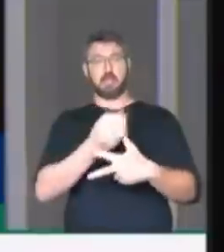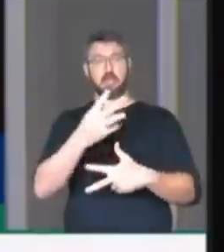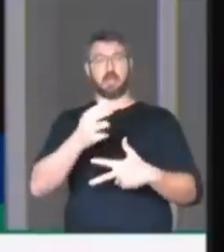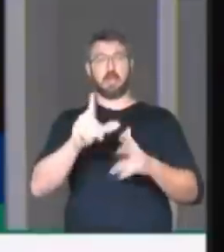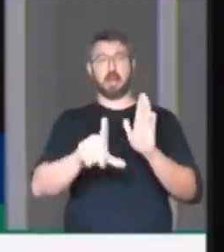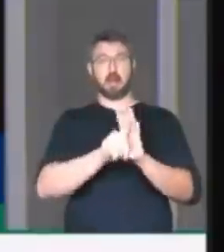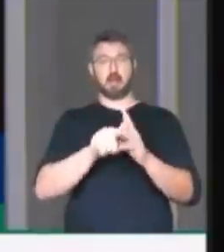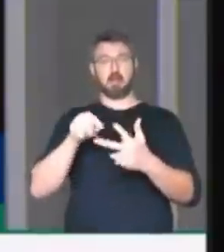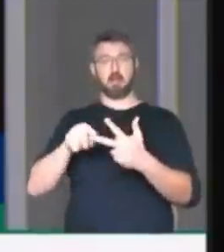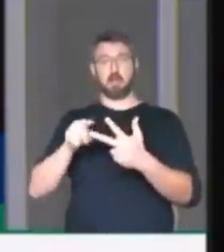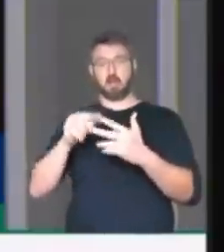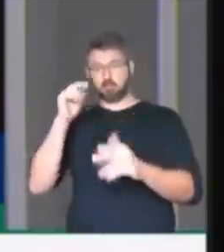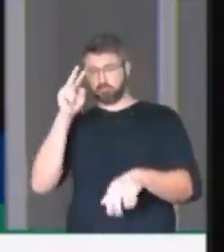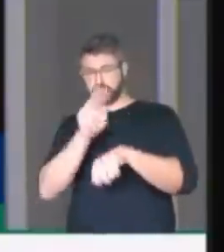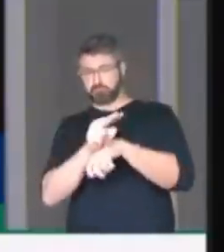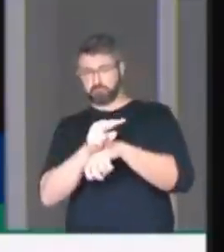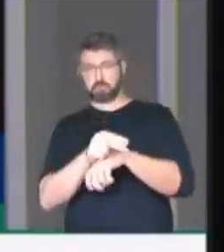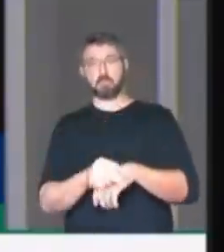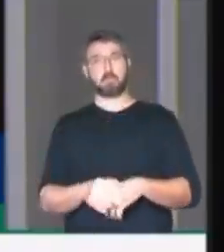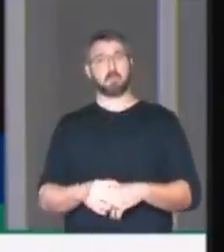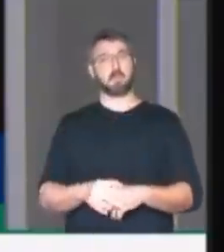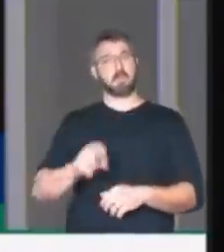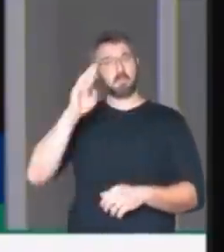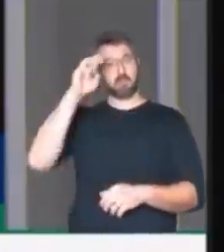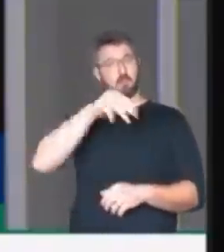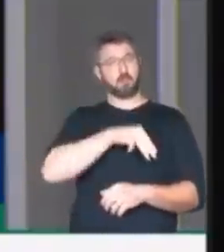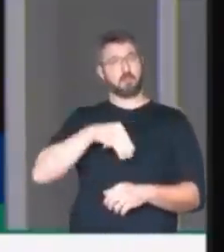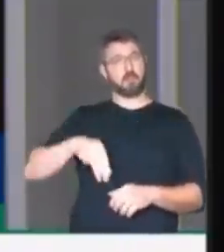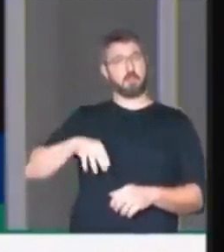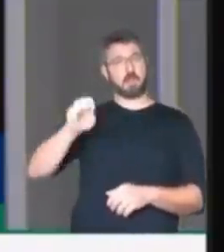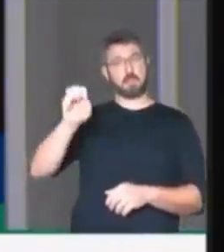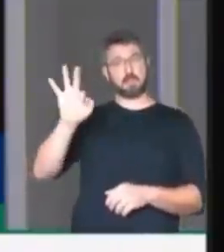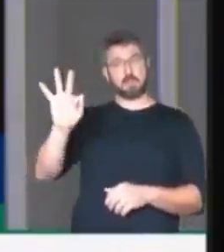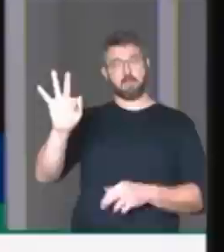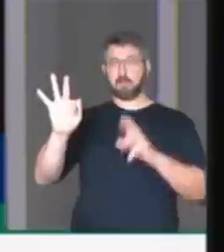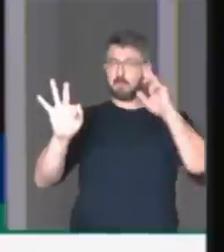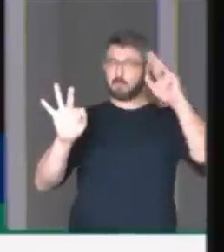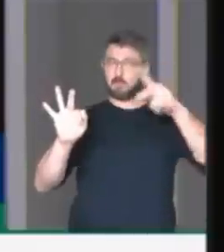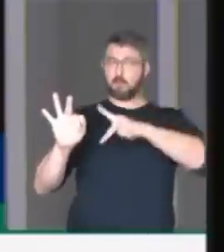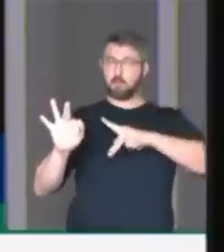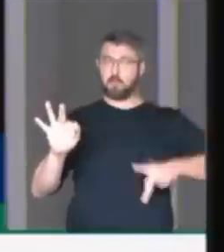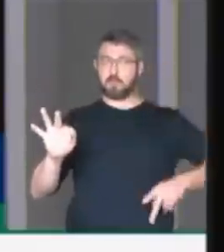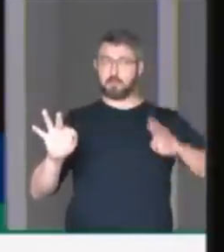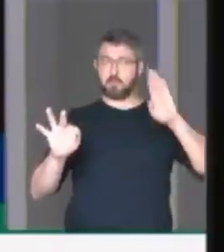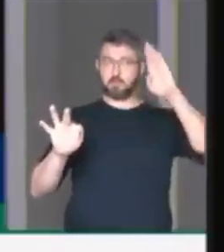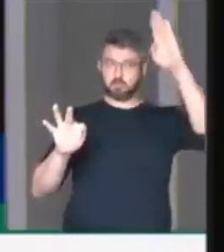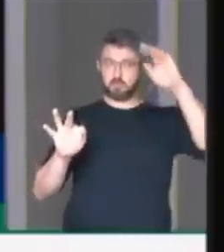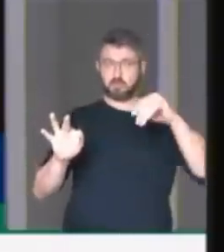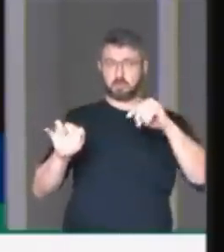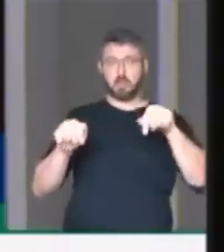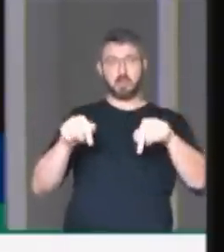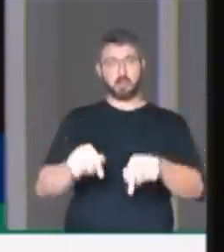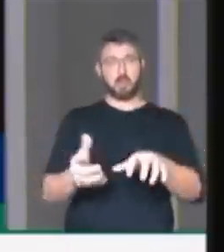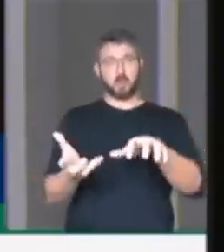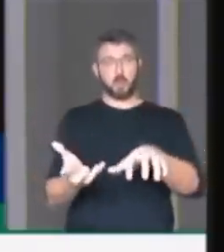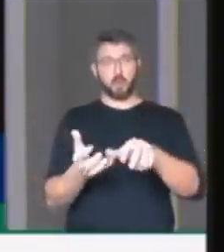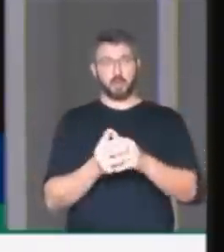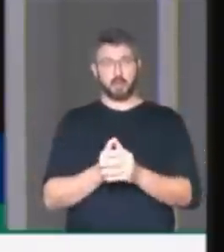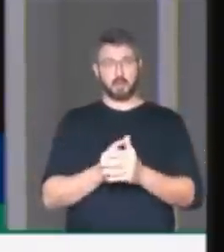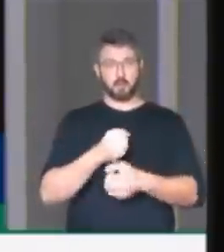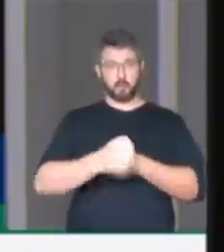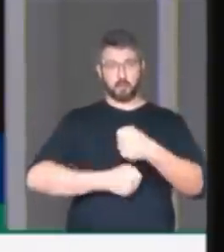ministros da Corte Suprema, caro Presidente da República, estimado Parlamento, nesses anos de